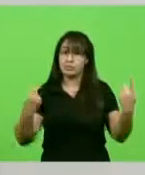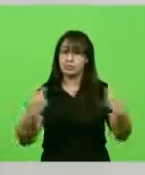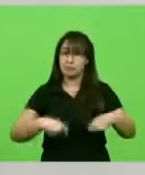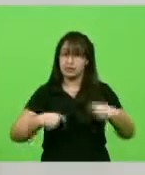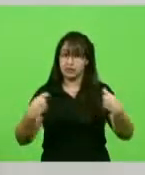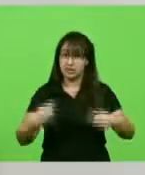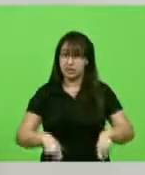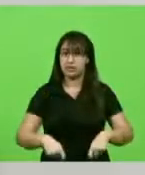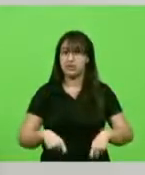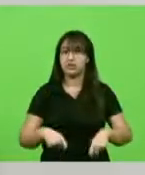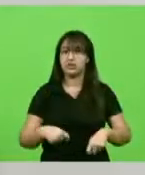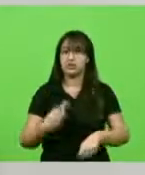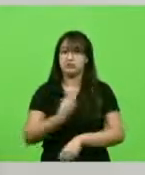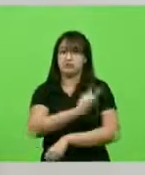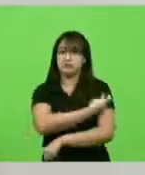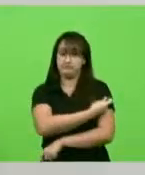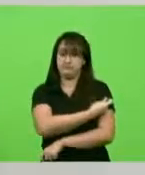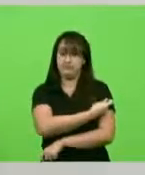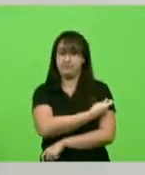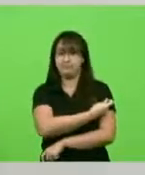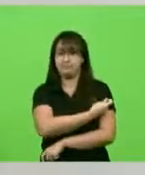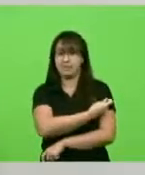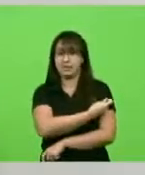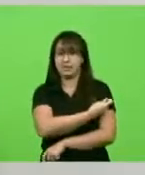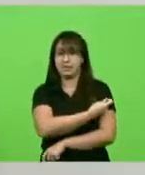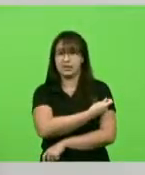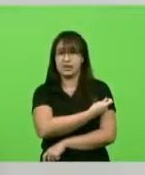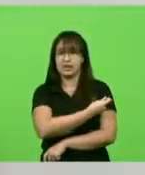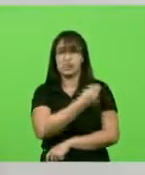nos vacinar, incentivar,